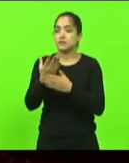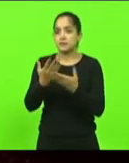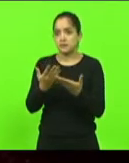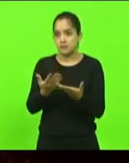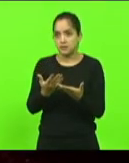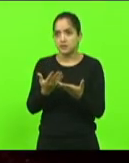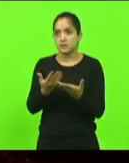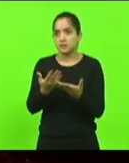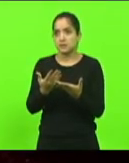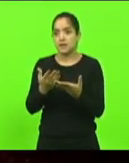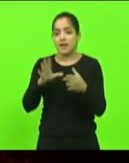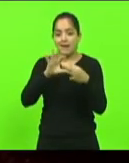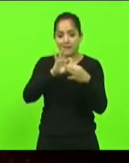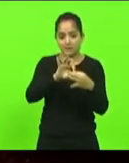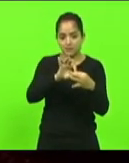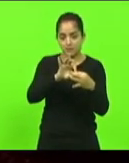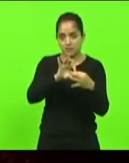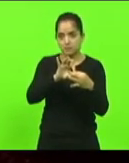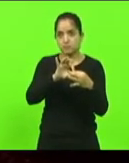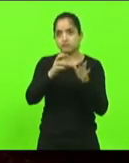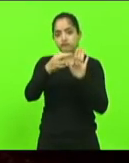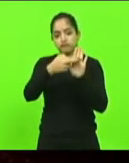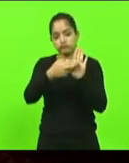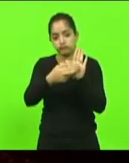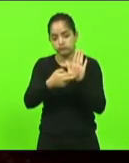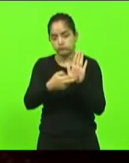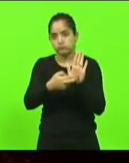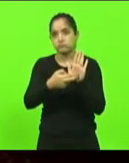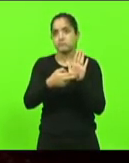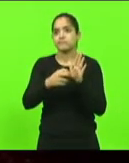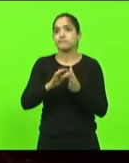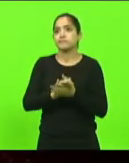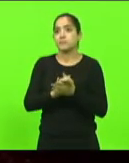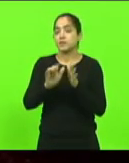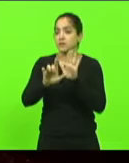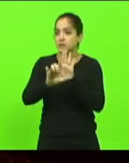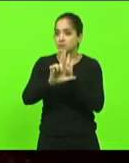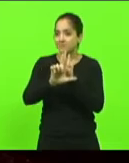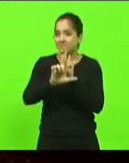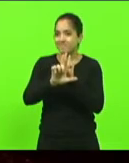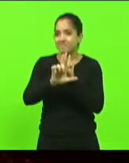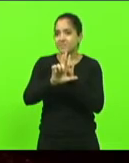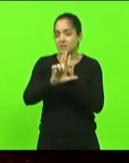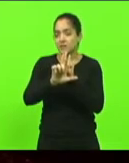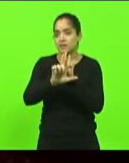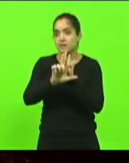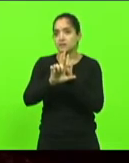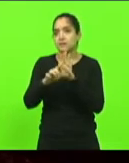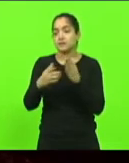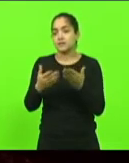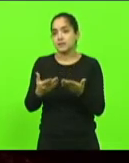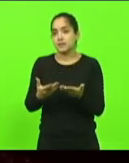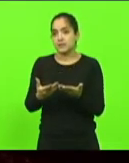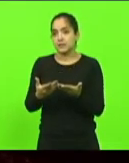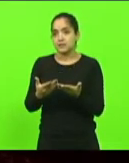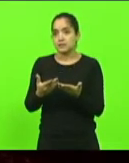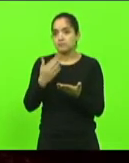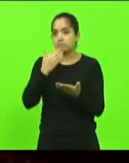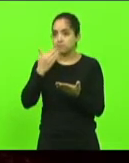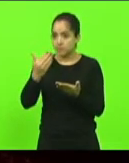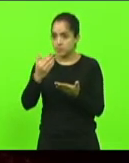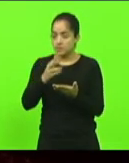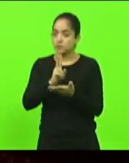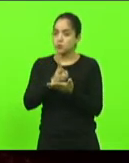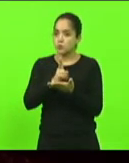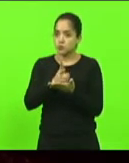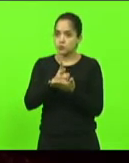alinhado com o seu estatuto. portanto, esta lei, ela fere essa legislação e eu peço a manutenção